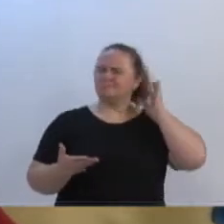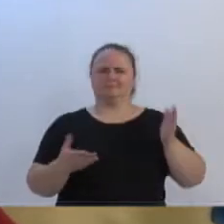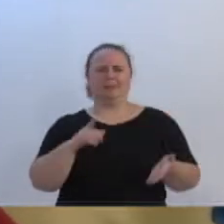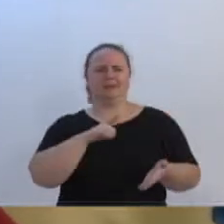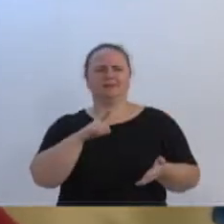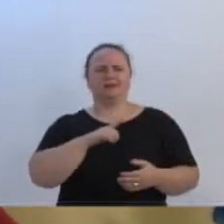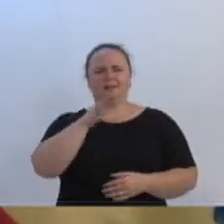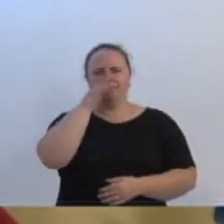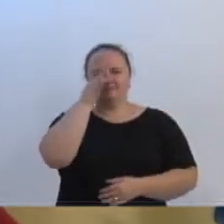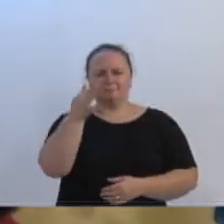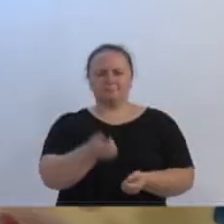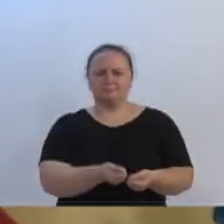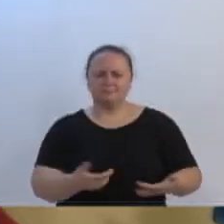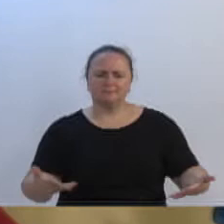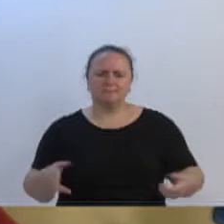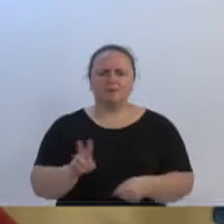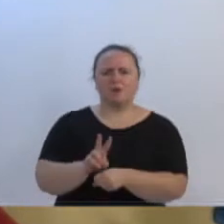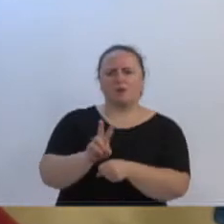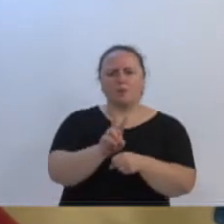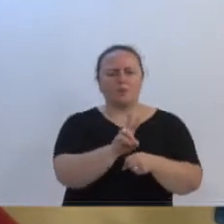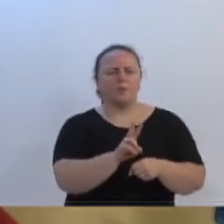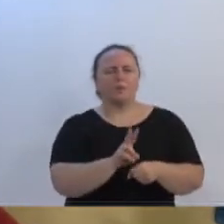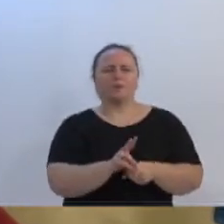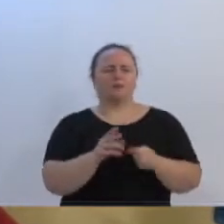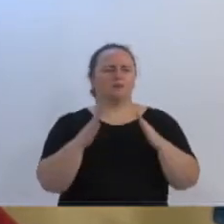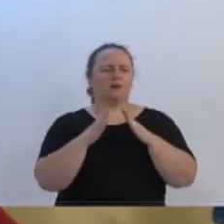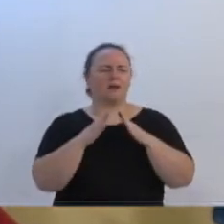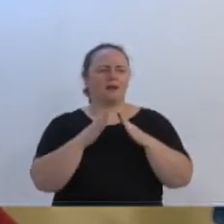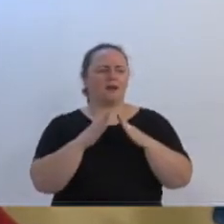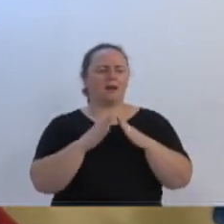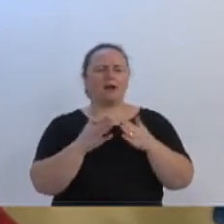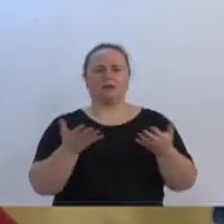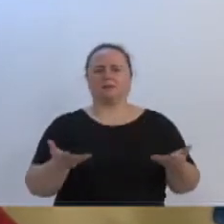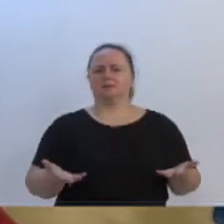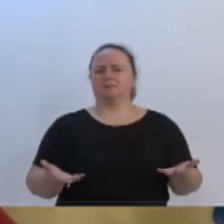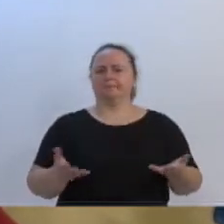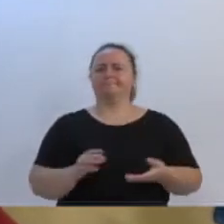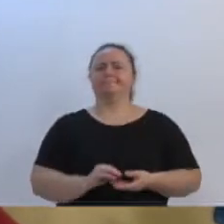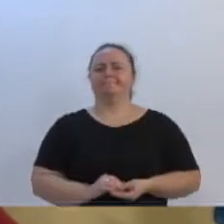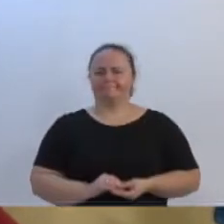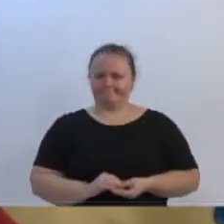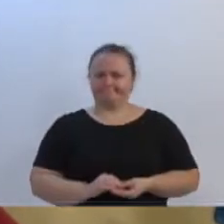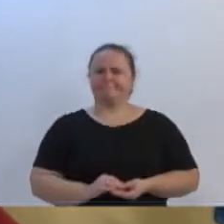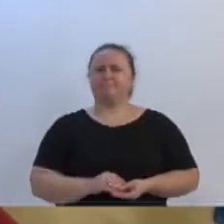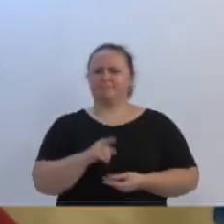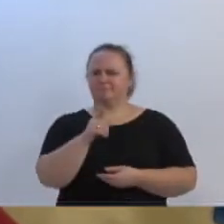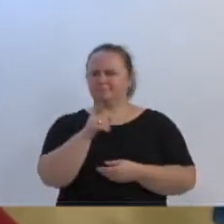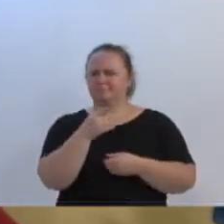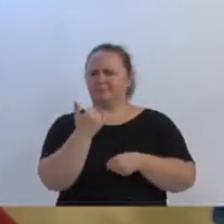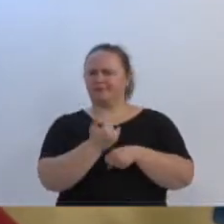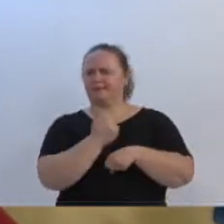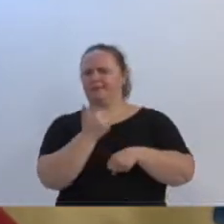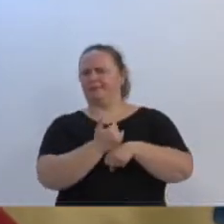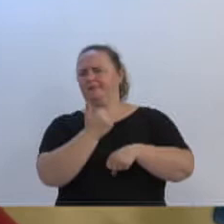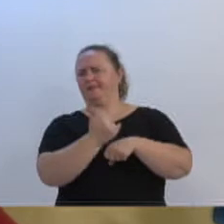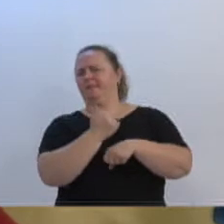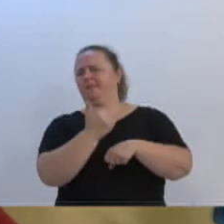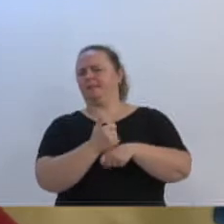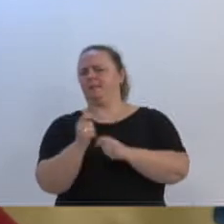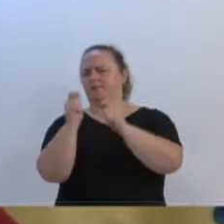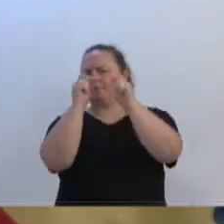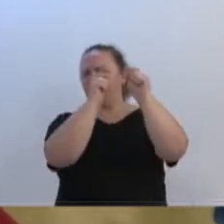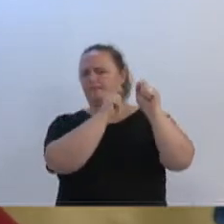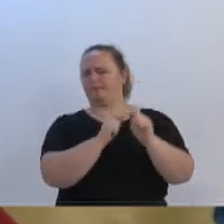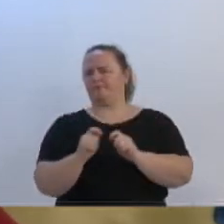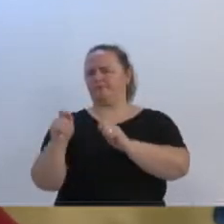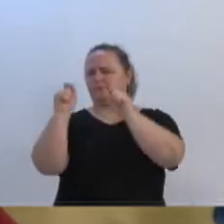tira o telefonista, tira o custo da casa, tira o César, sim, é um engodo aquilo ali, uma enganação. Eu fico com pena quando eles